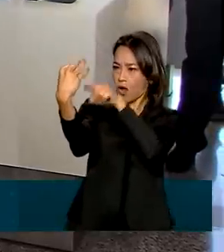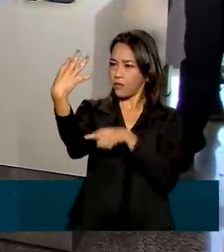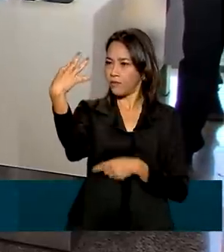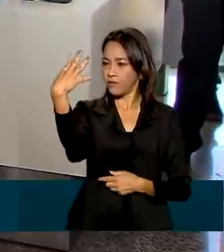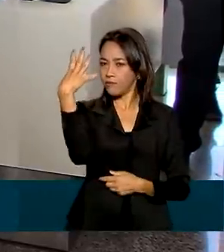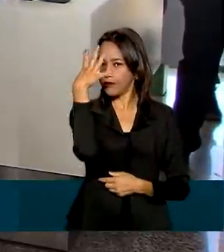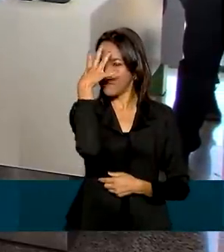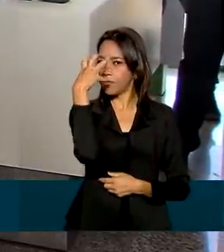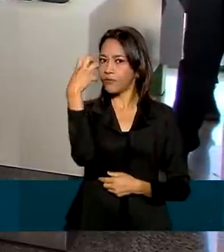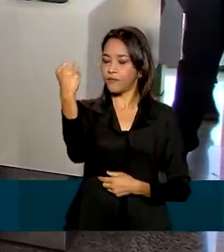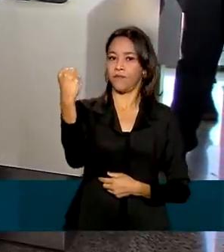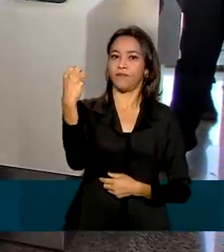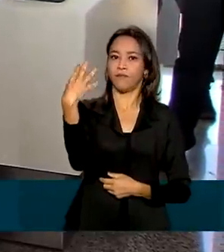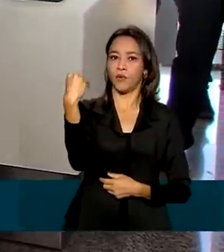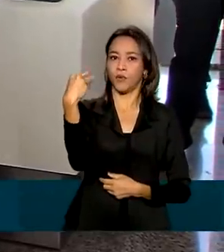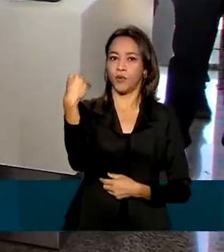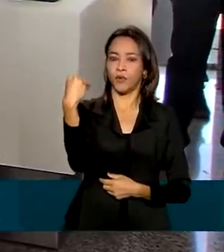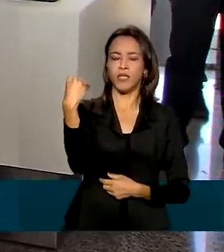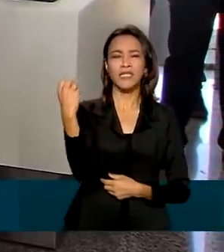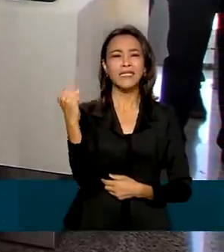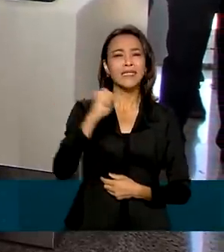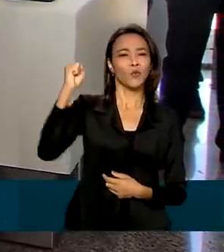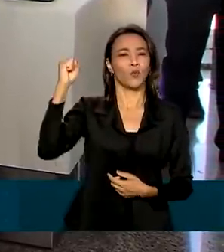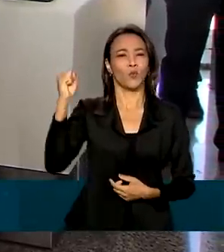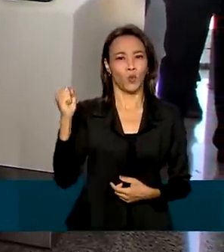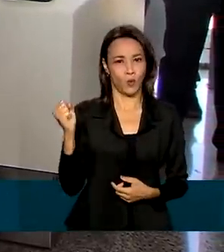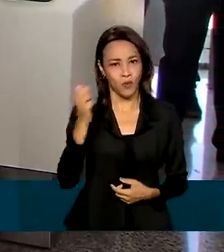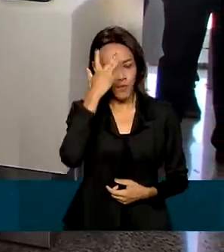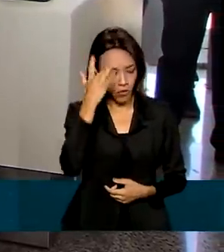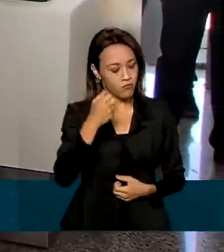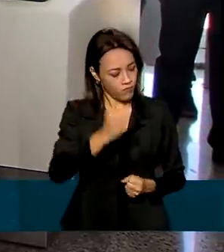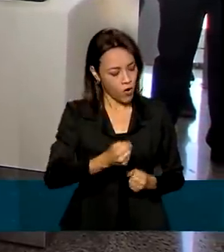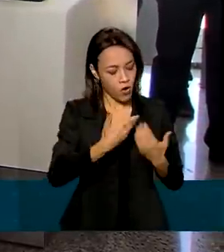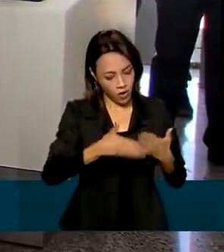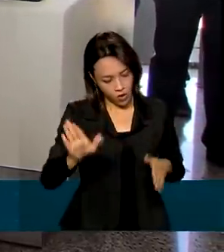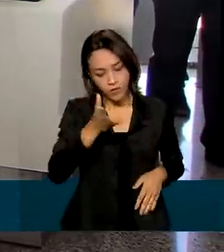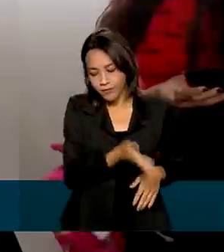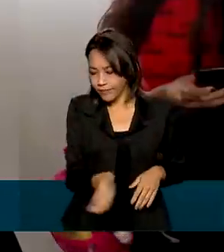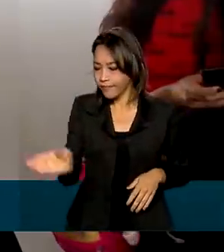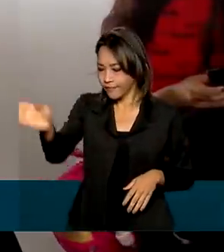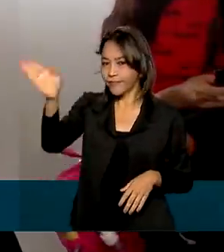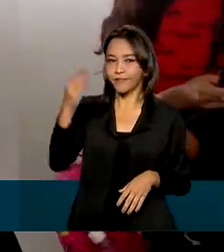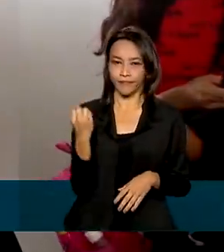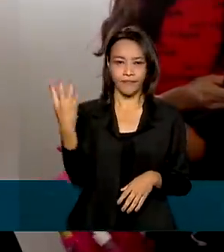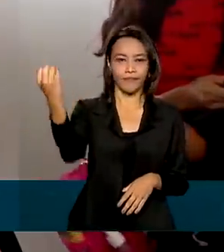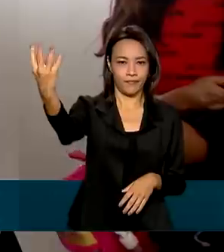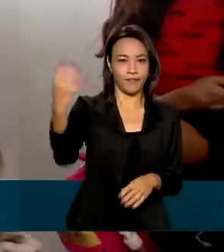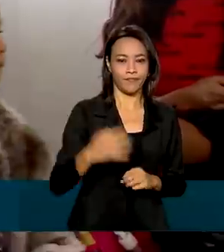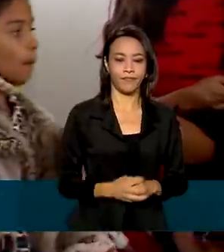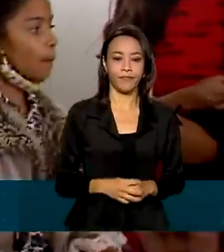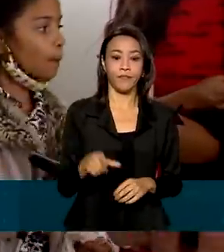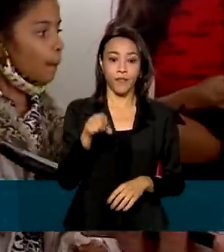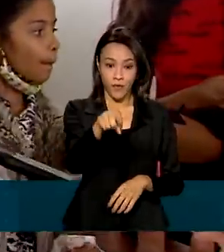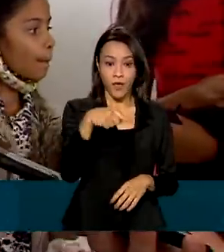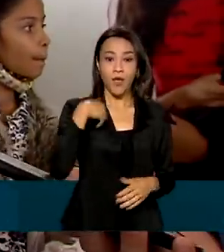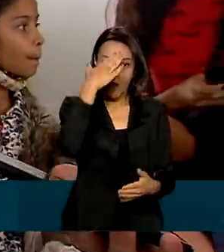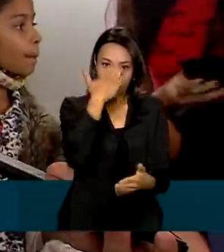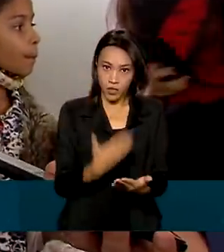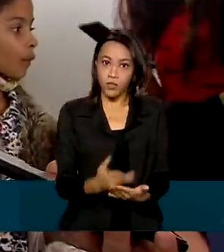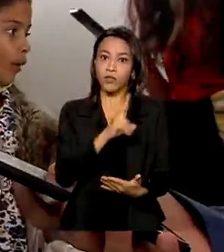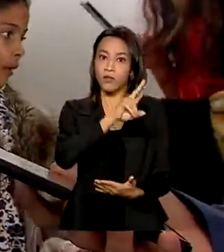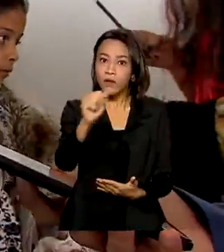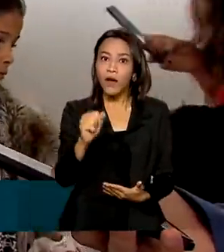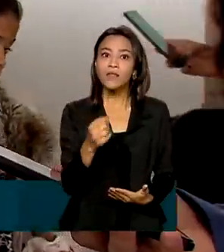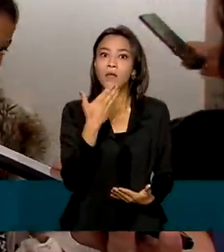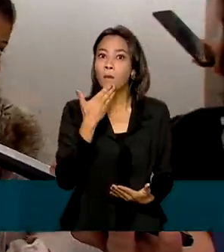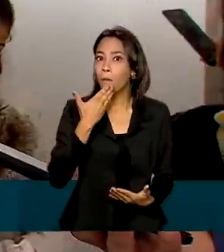o rosto é reconhecido. Em apenas alguns segundos, a pessoa já está liberada para seguir para o avião. Acredito que vai agilizar mais o embarque